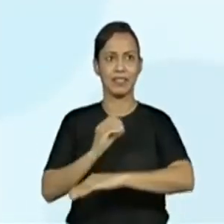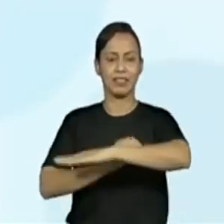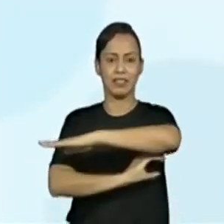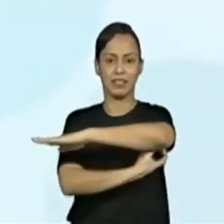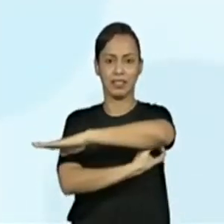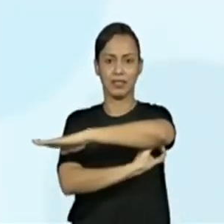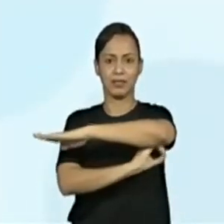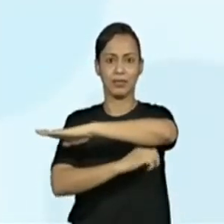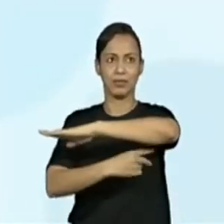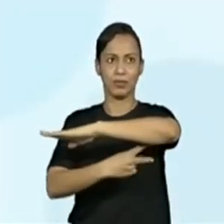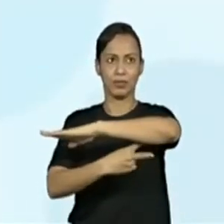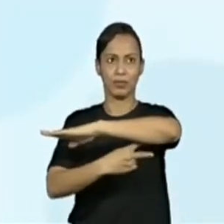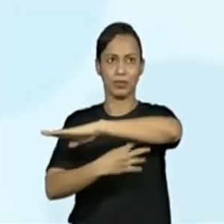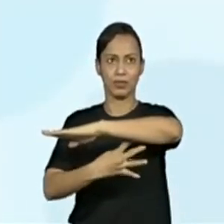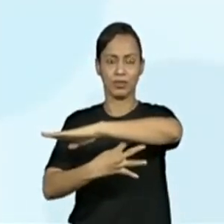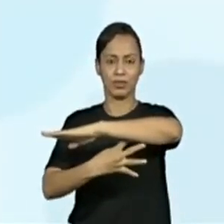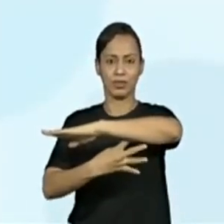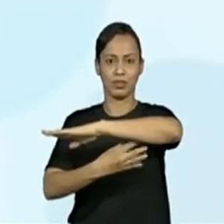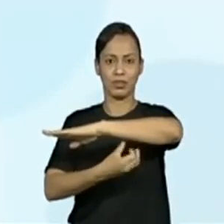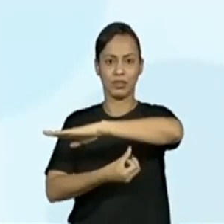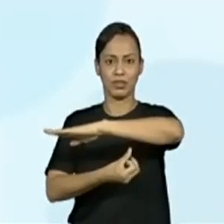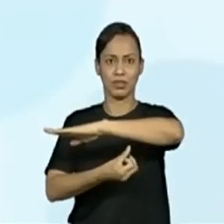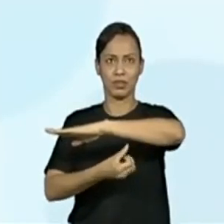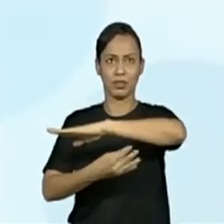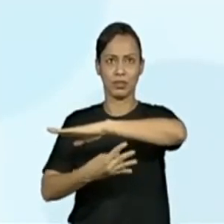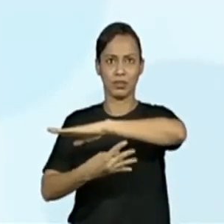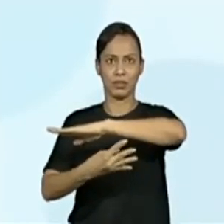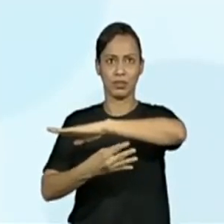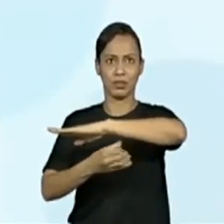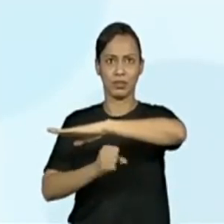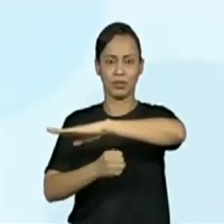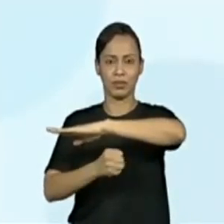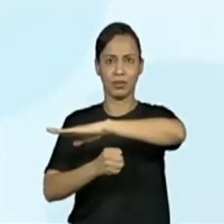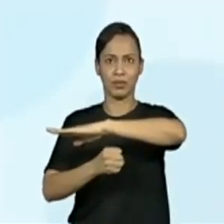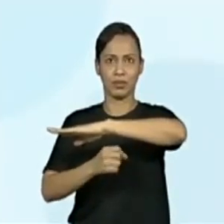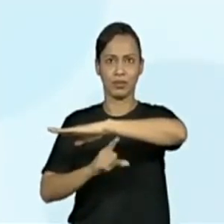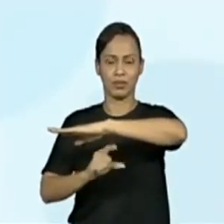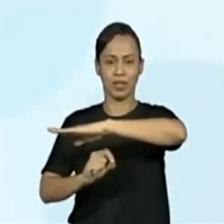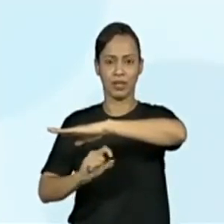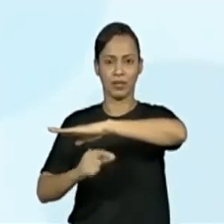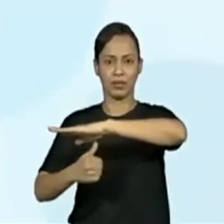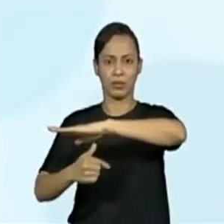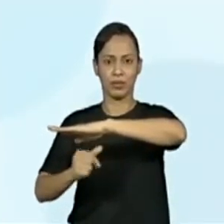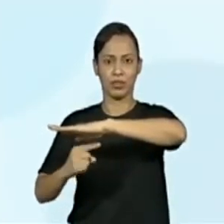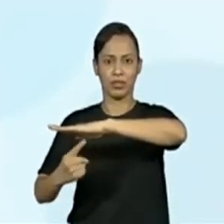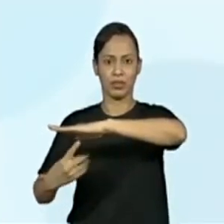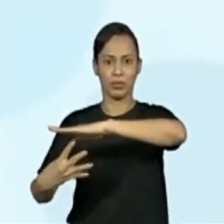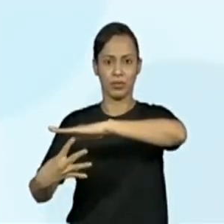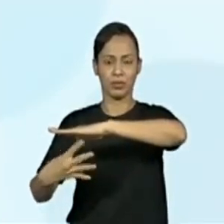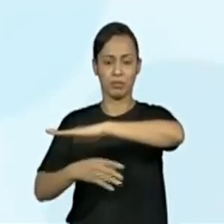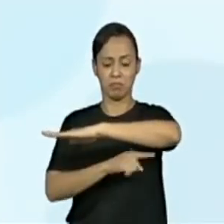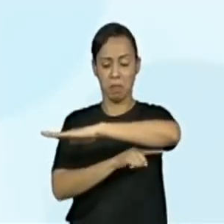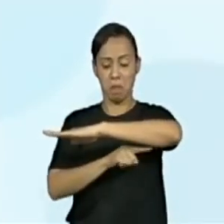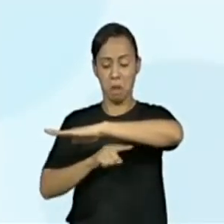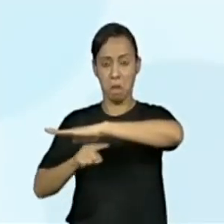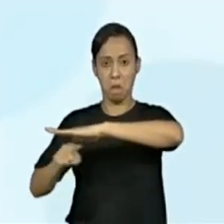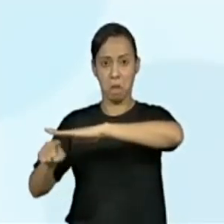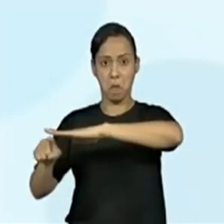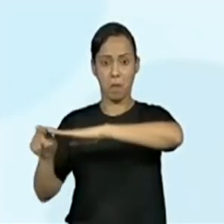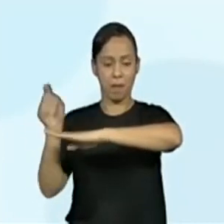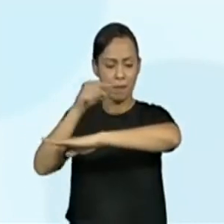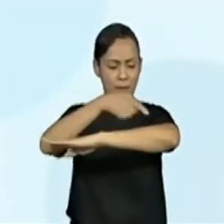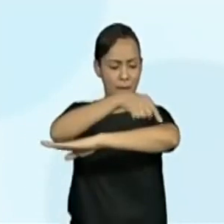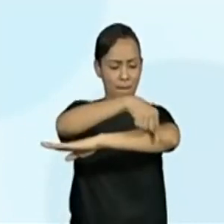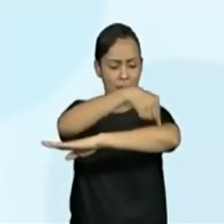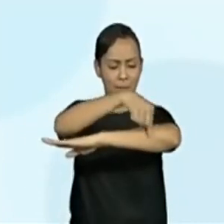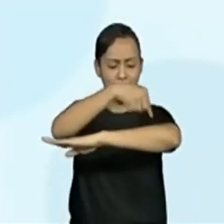0, 2, 4, 6, 8, 10, 12, 14. Aí foram todos os pulos que esse